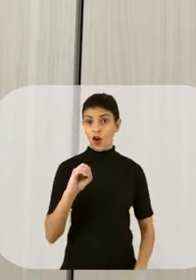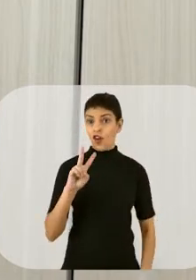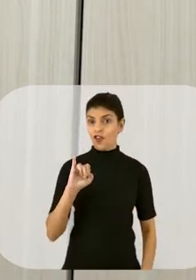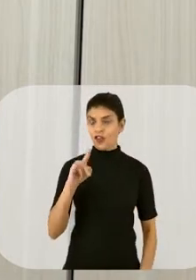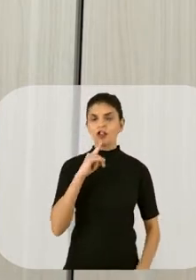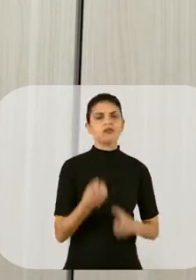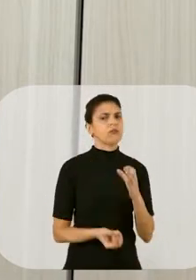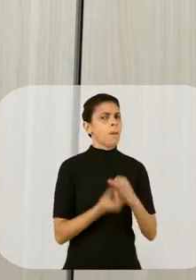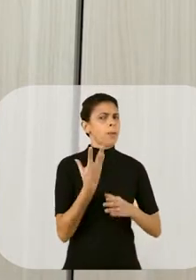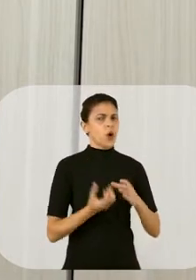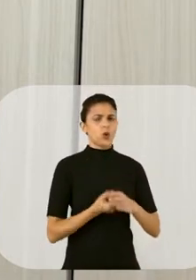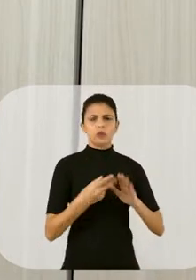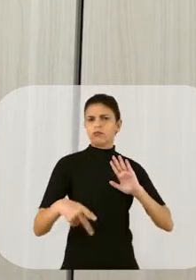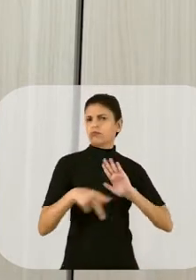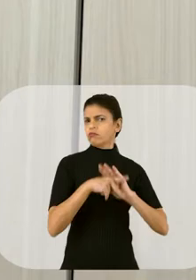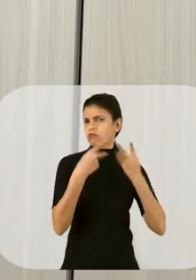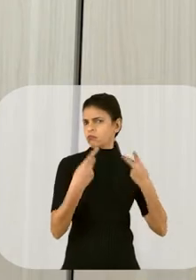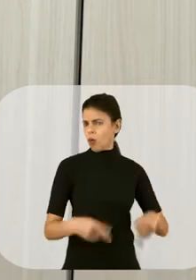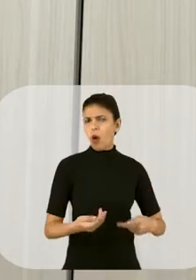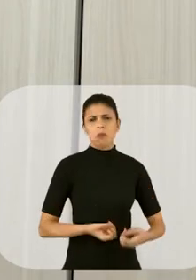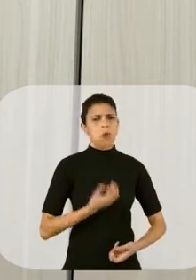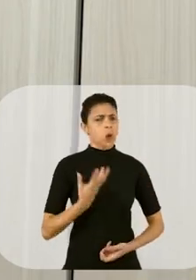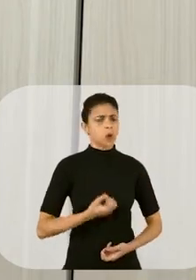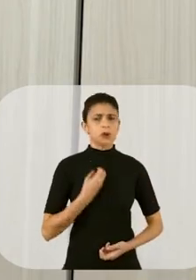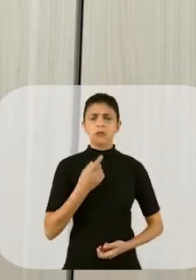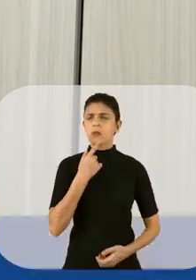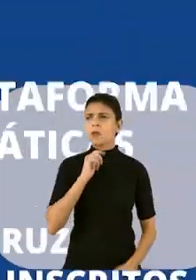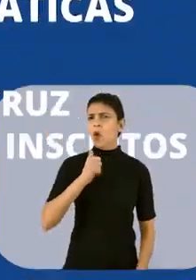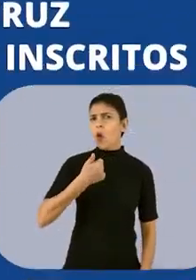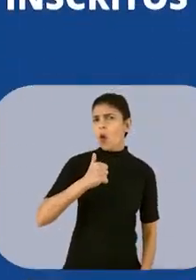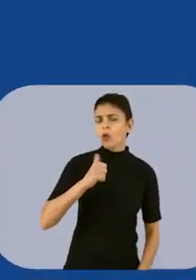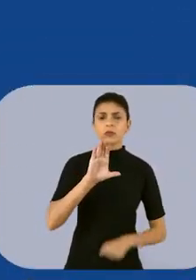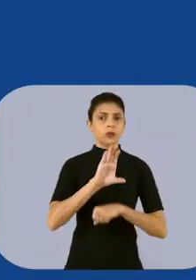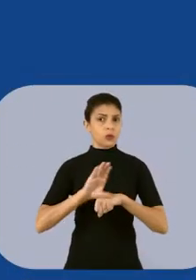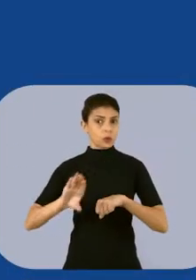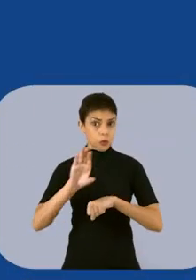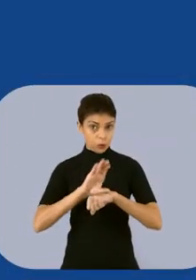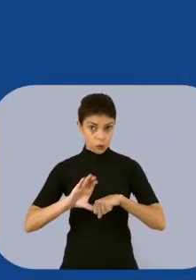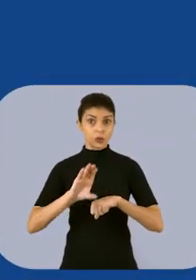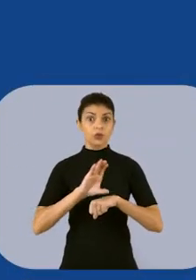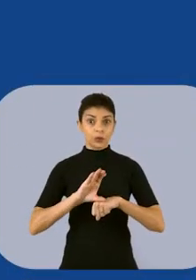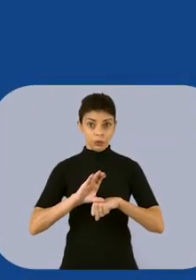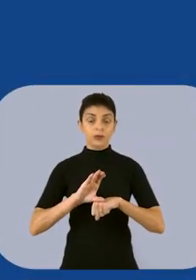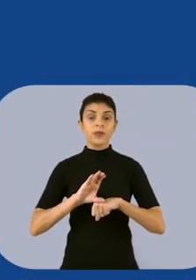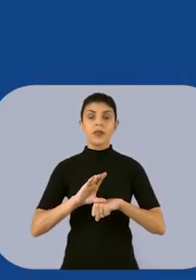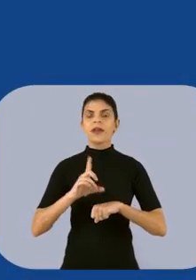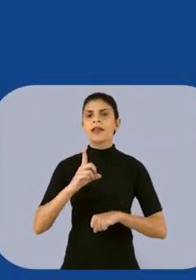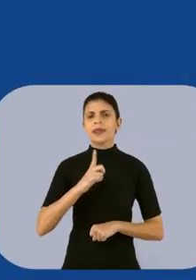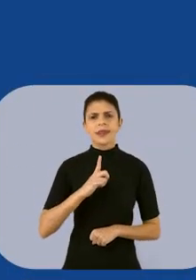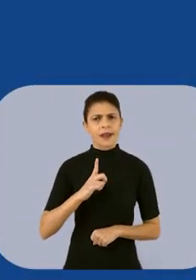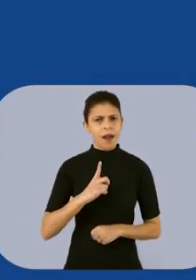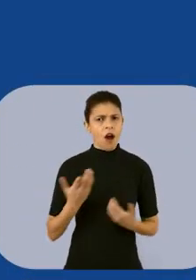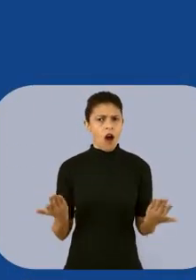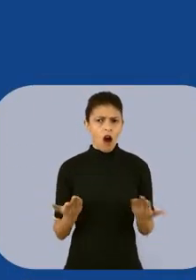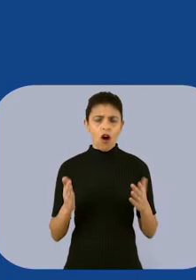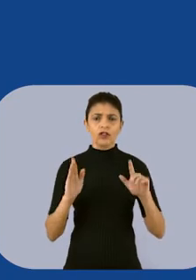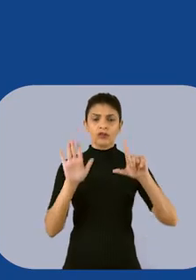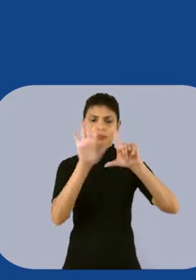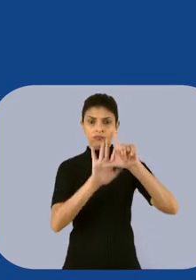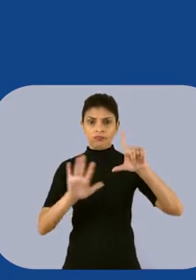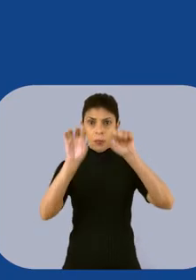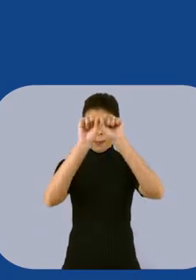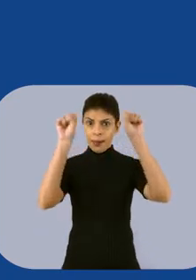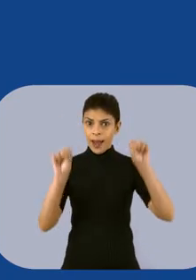foram de produção própria do campus, temos cerca de 11 cursos, temos hoje na